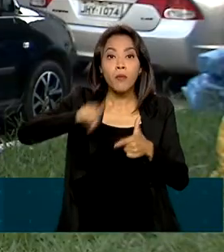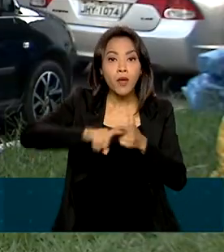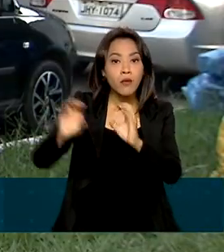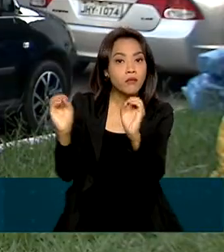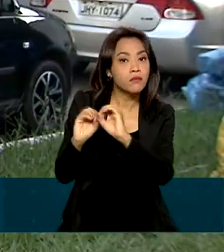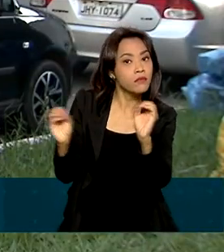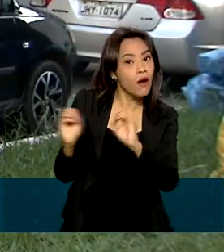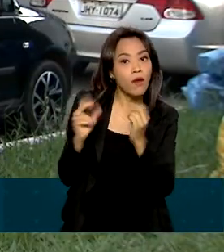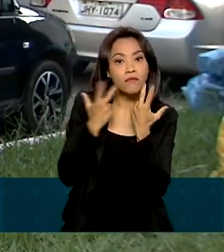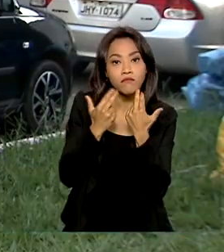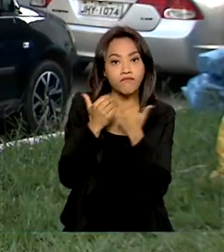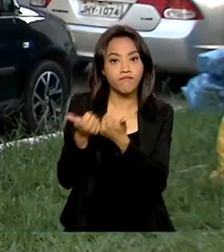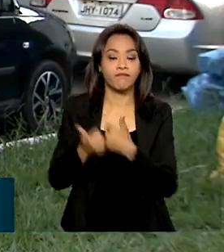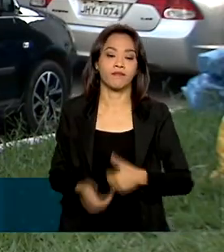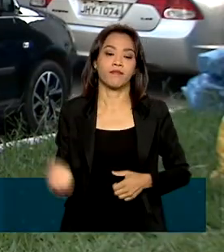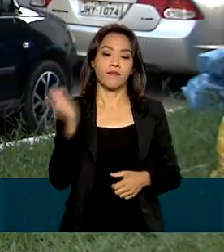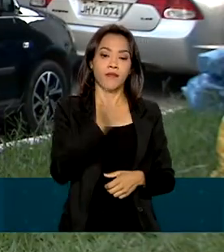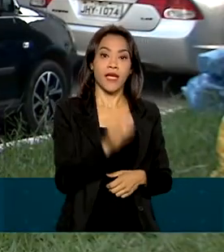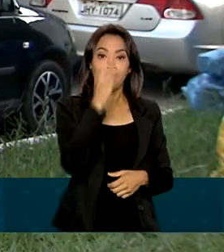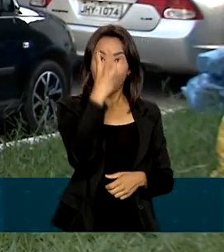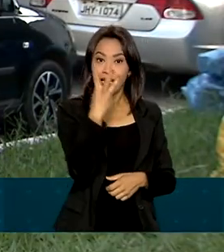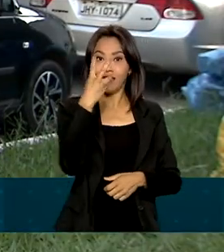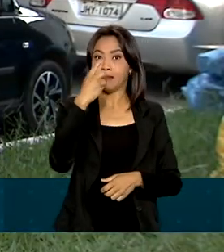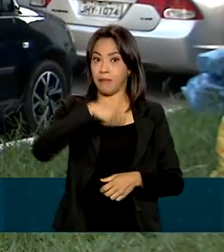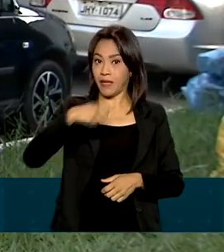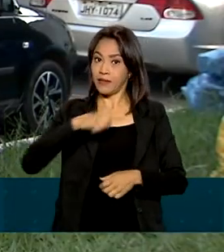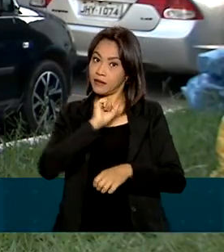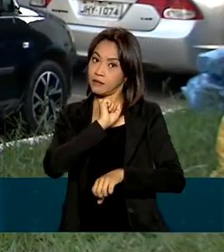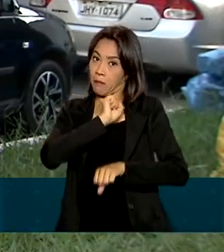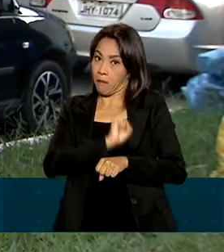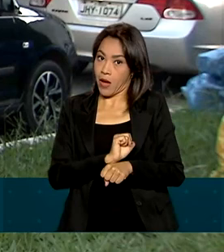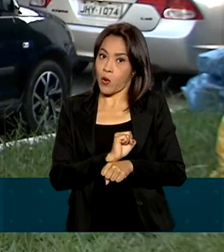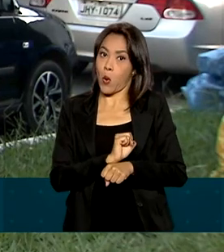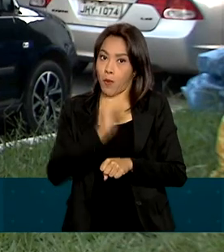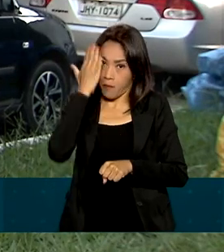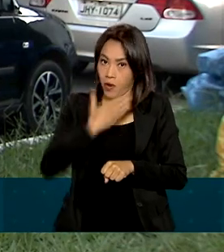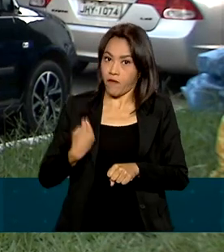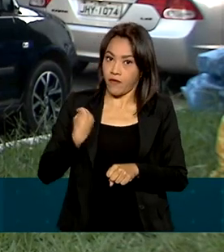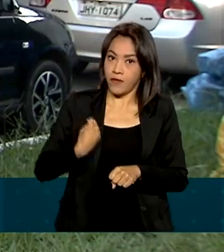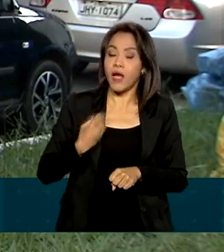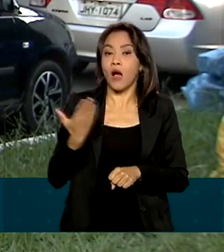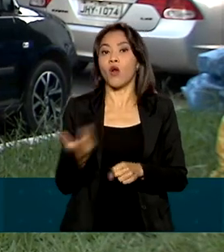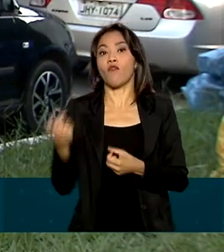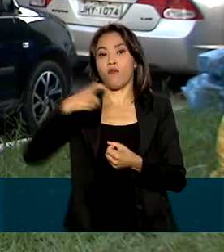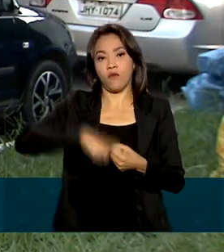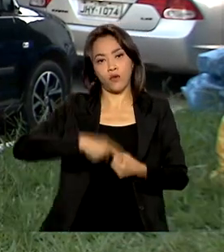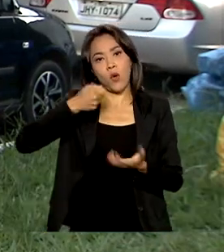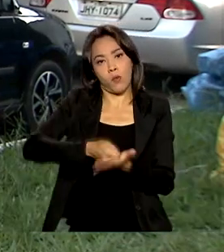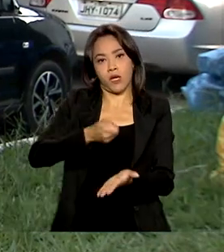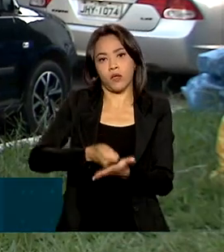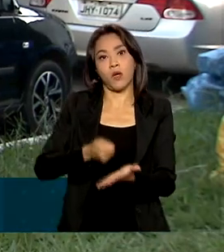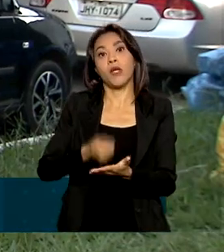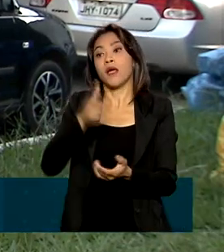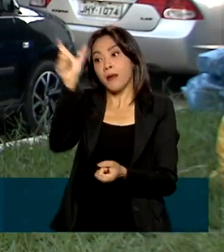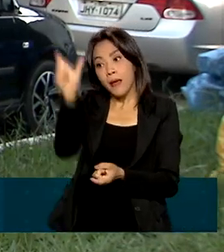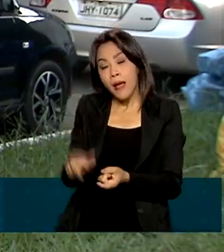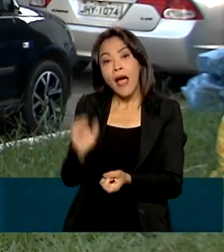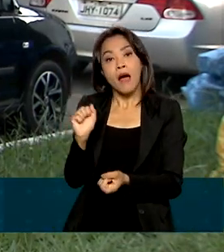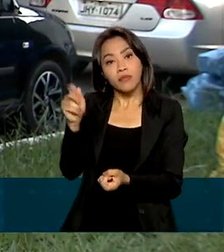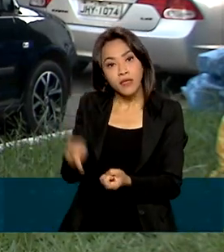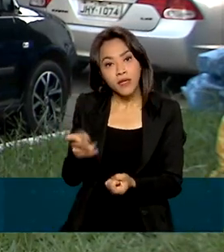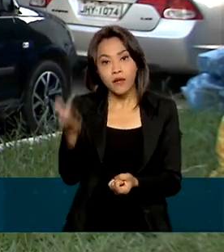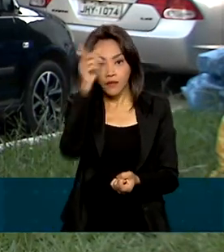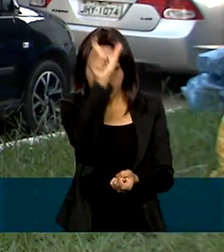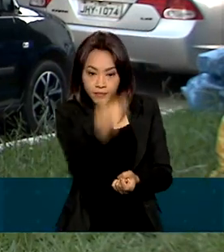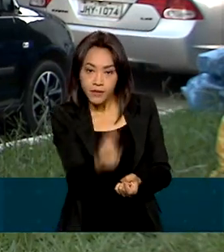Após três meses de suspensão, a prova de vida voltou a ser obrigatória. Por isso, aposentados e pensionistas